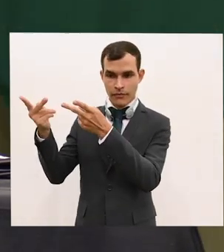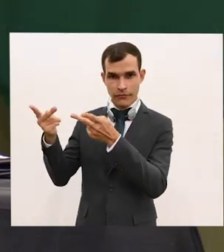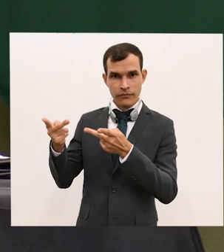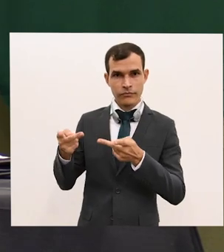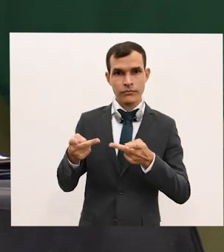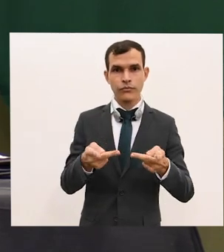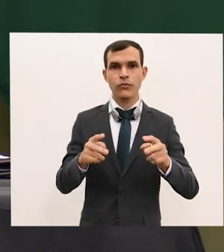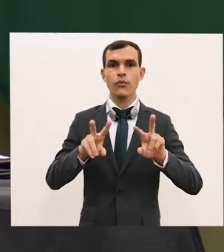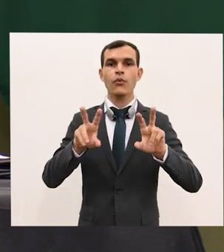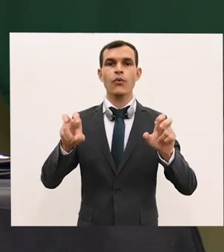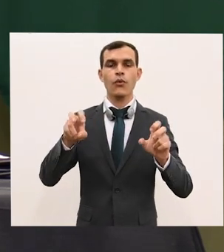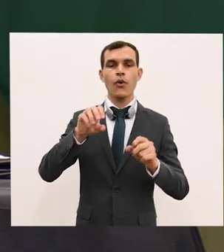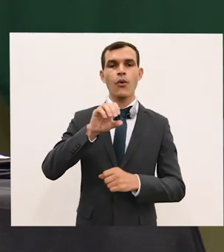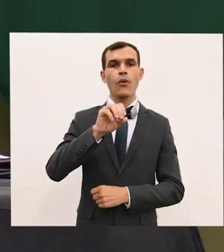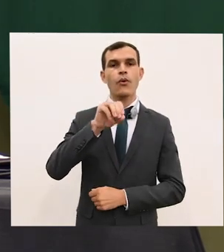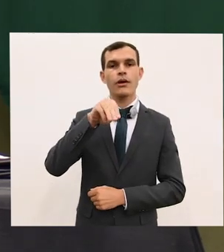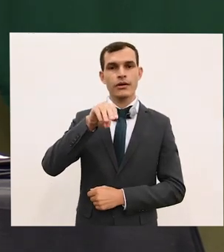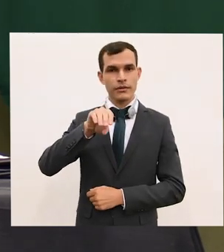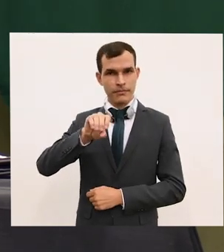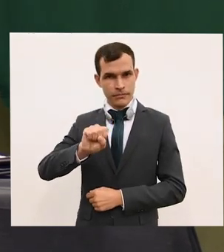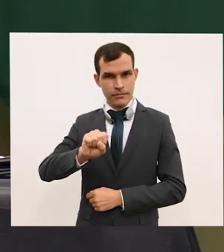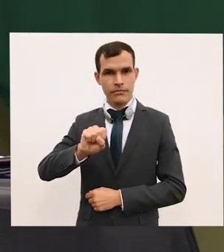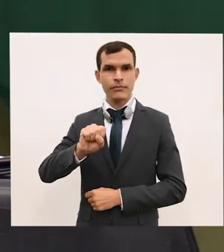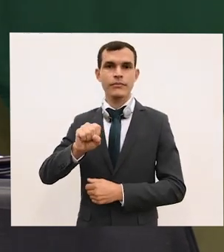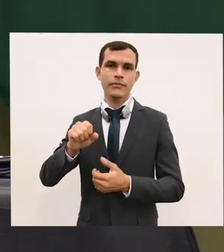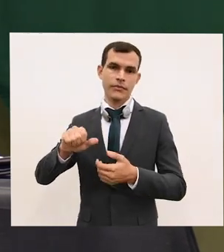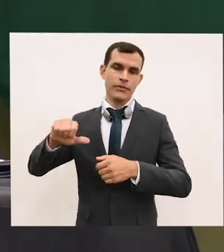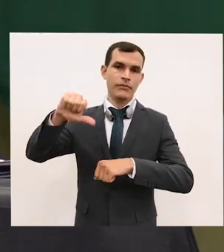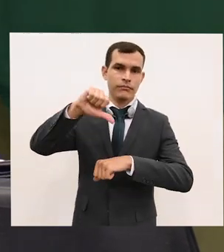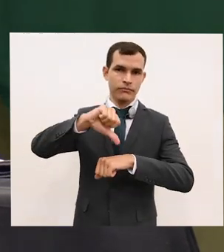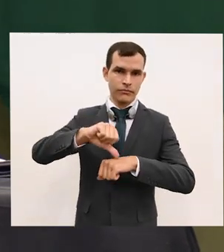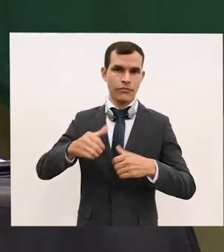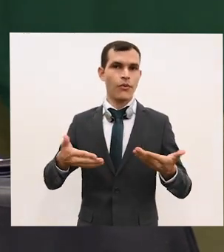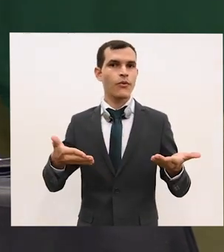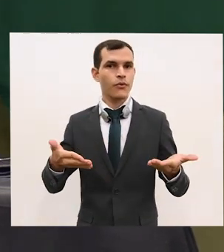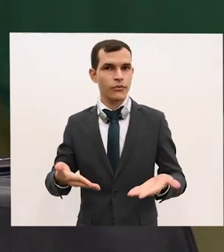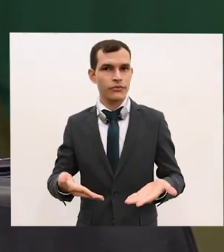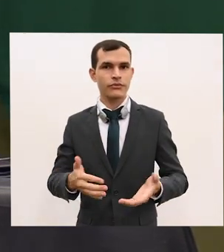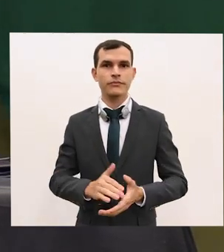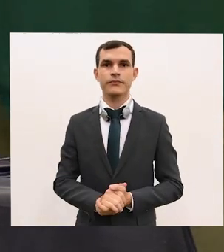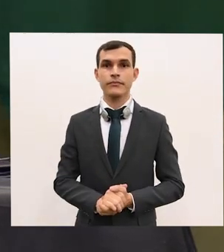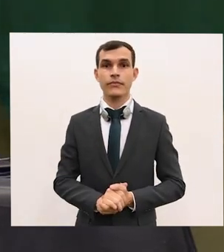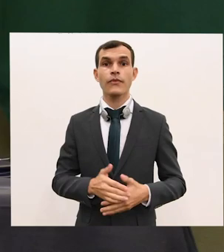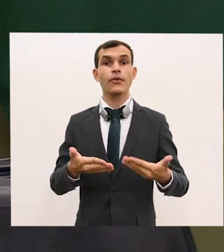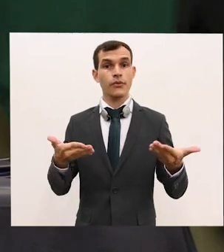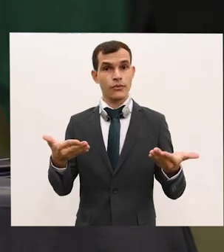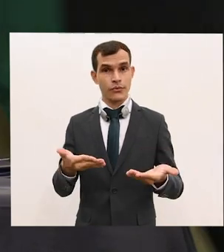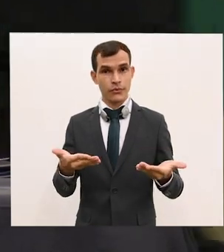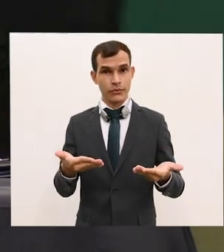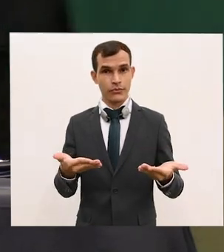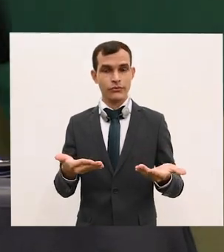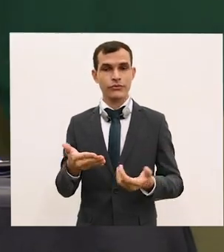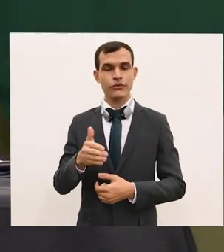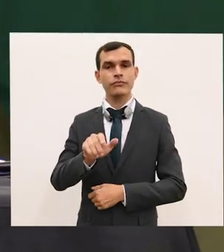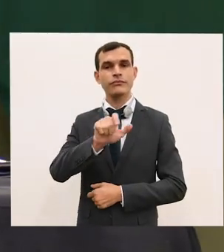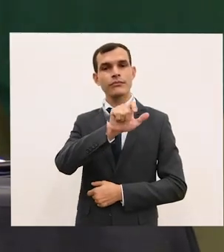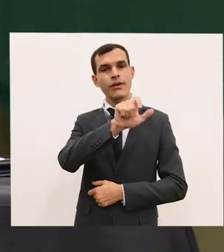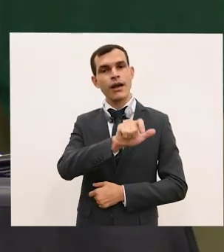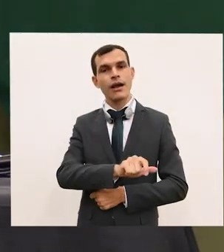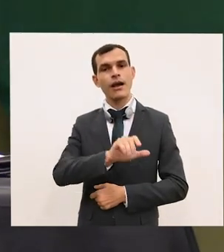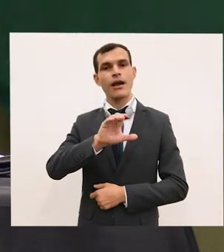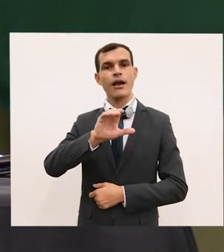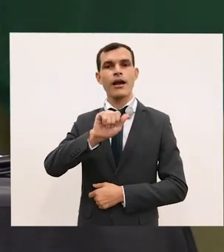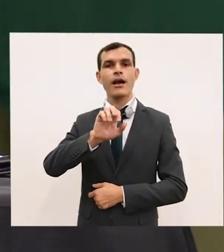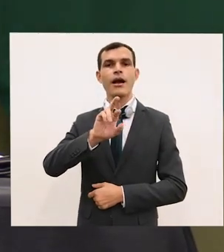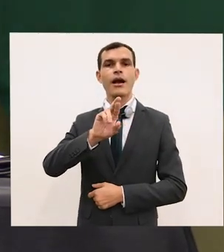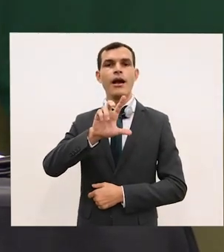Comércio a esta capital. Hoje é aniversário do chanceler Carlos França, talvez seja